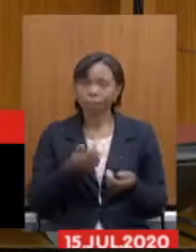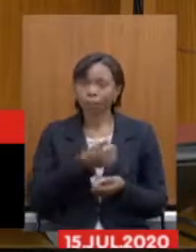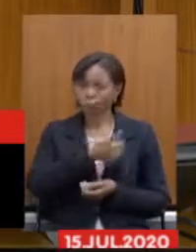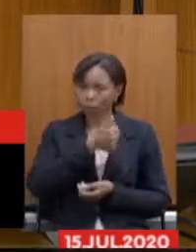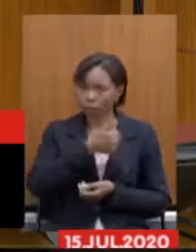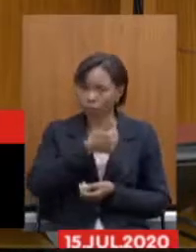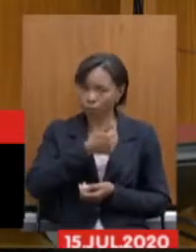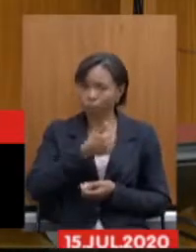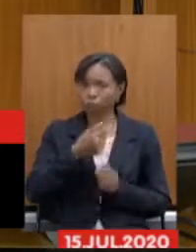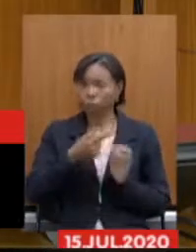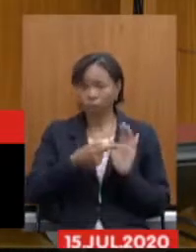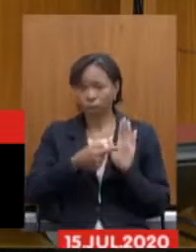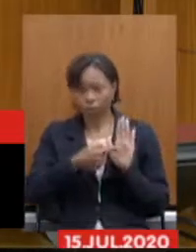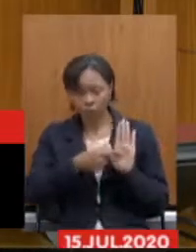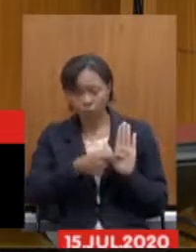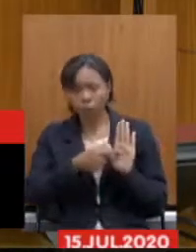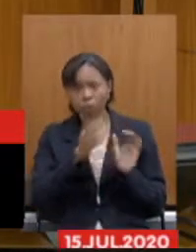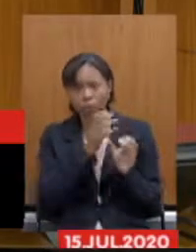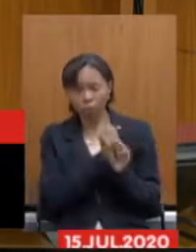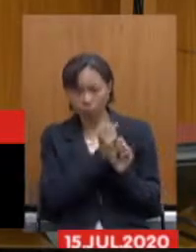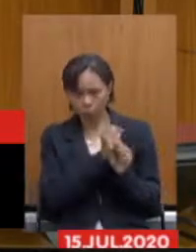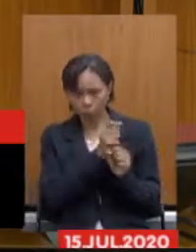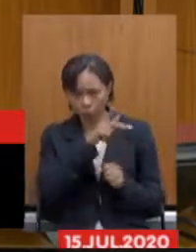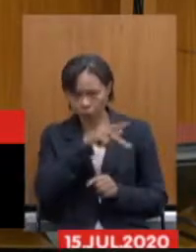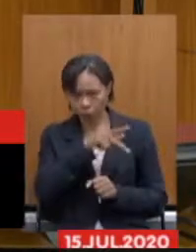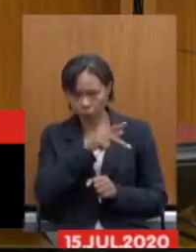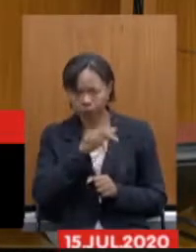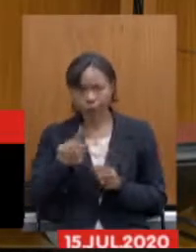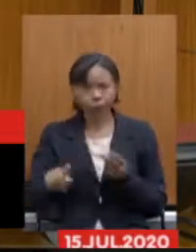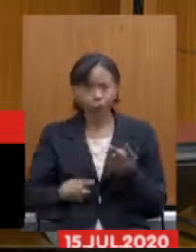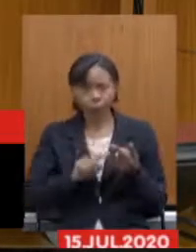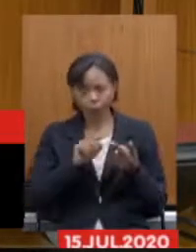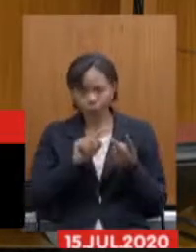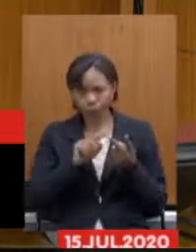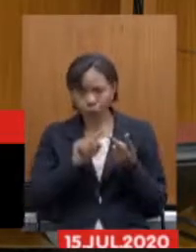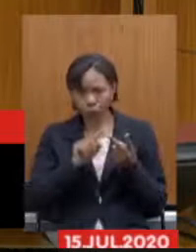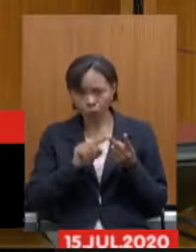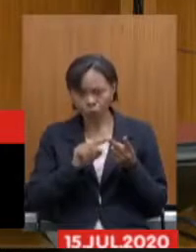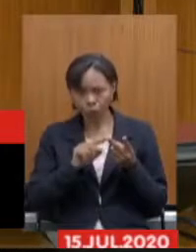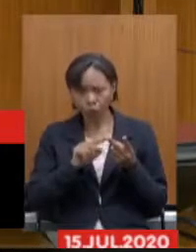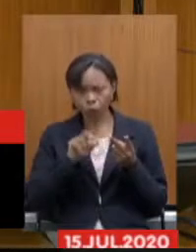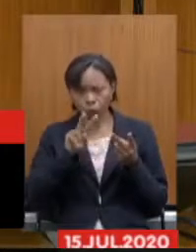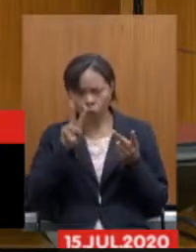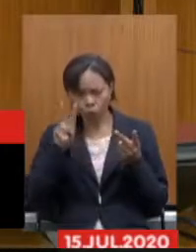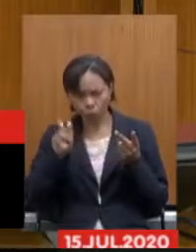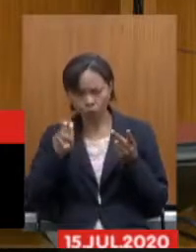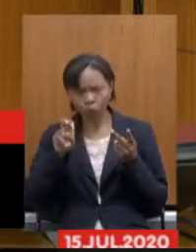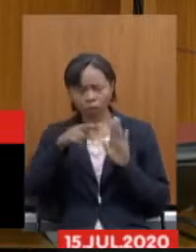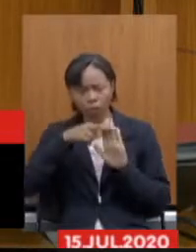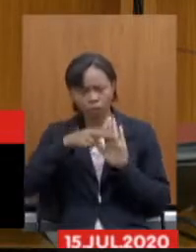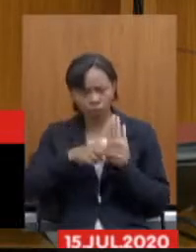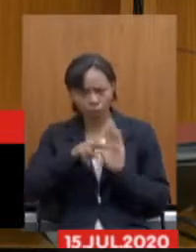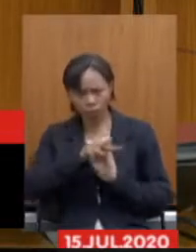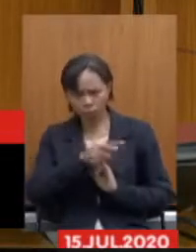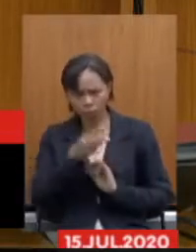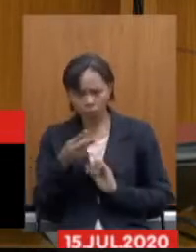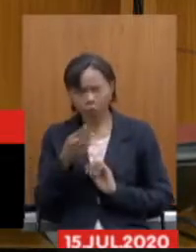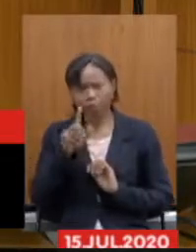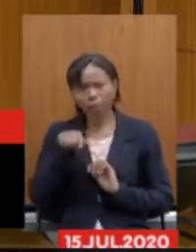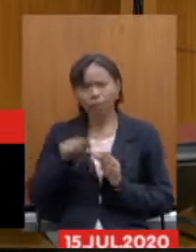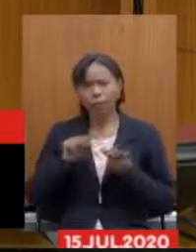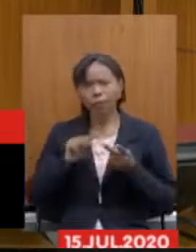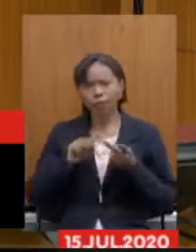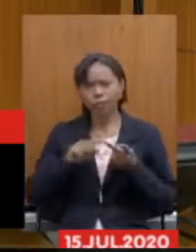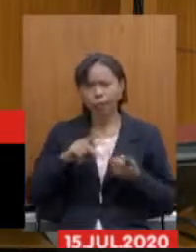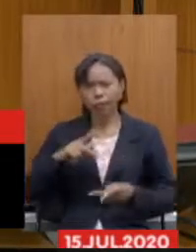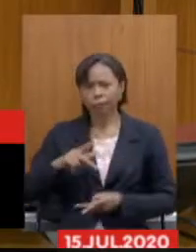as normas que tratam do critério de pontuação. A segunda questão nas normas de transição são as normas do que é chamado por